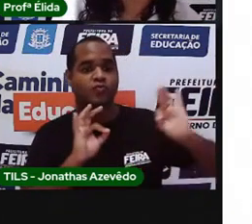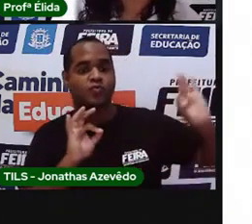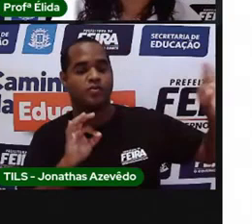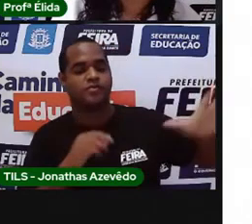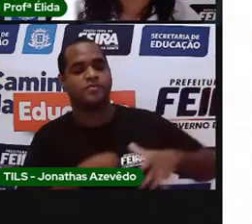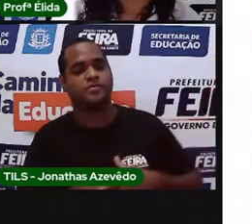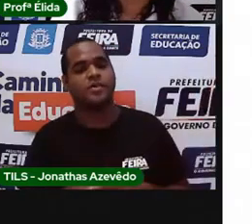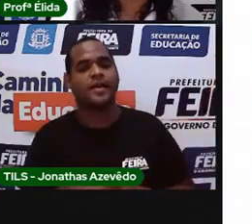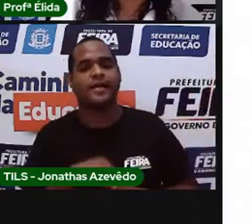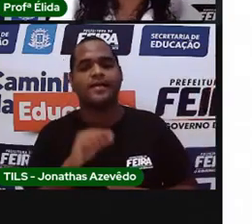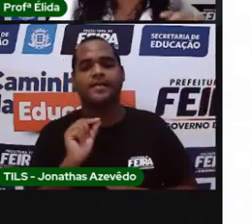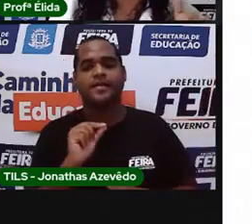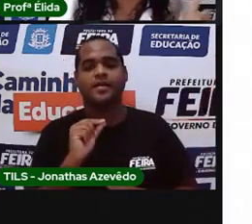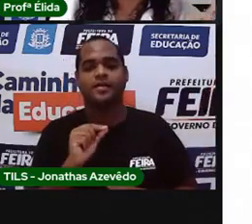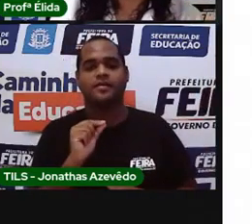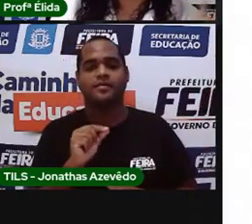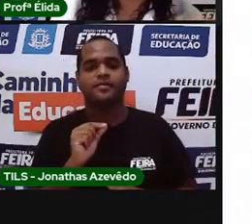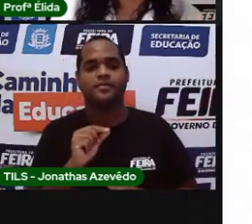Ó quem é?